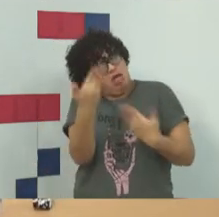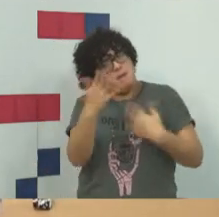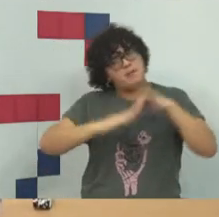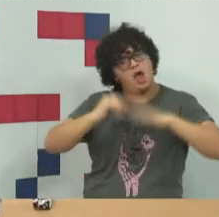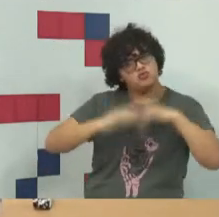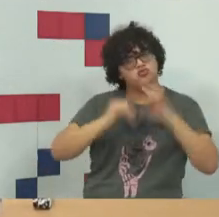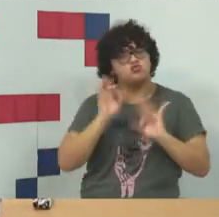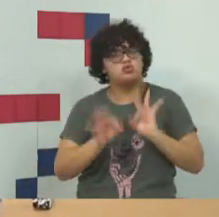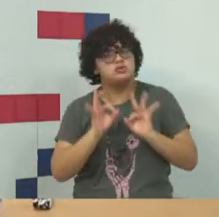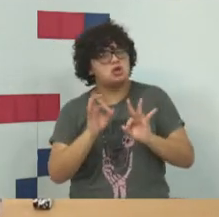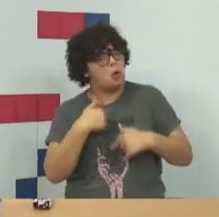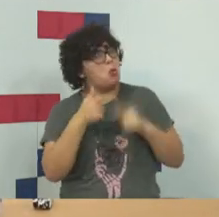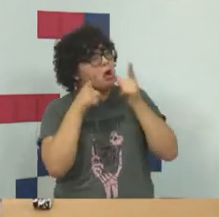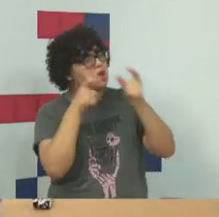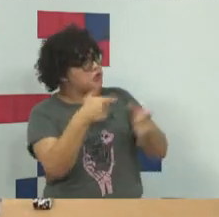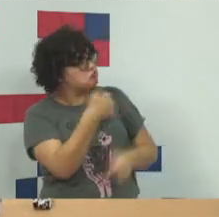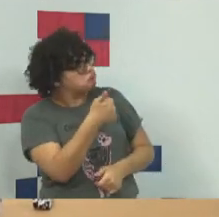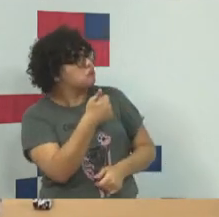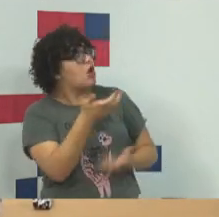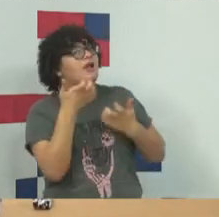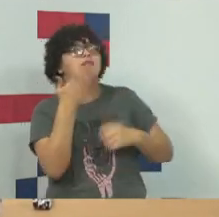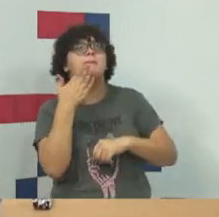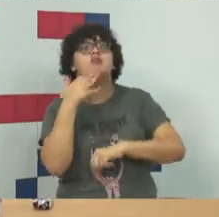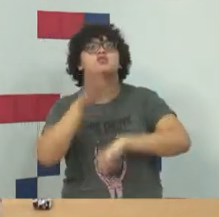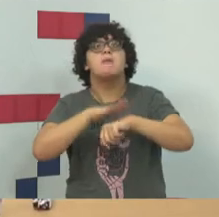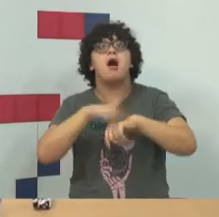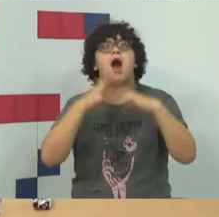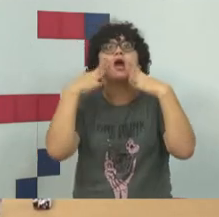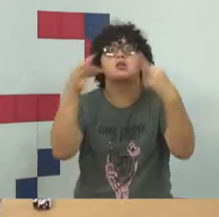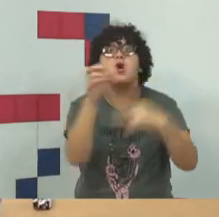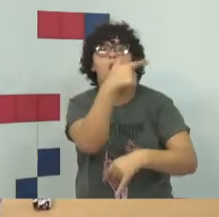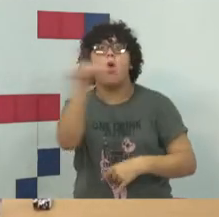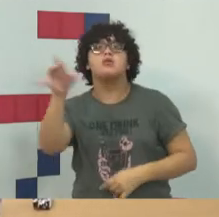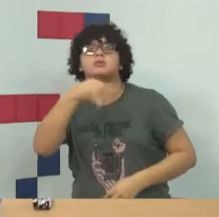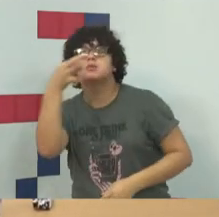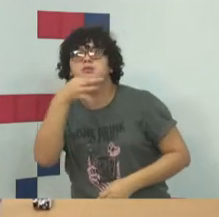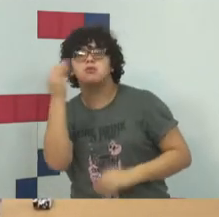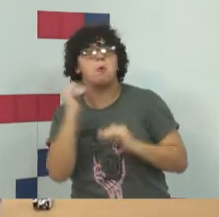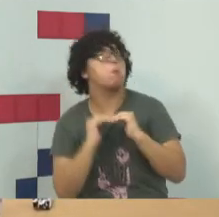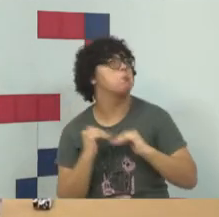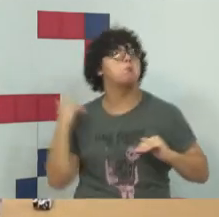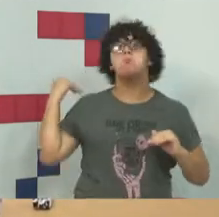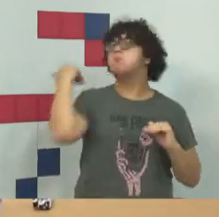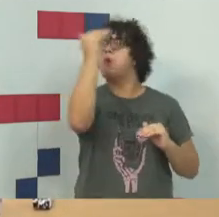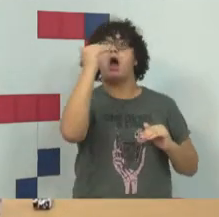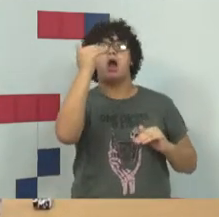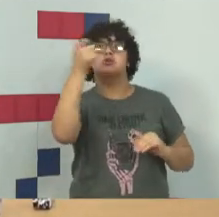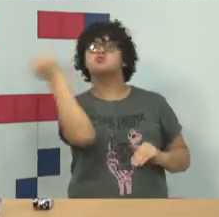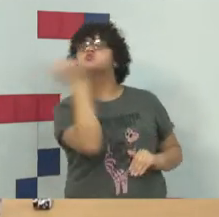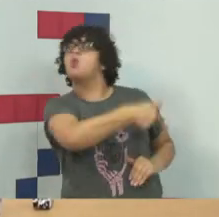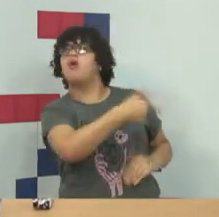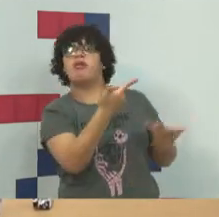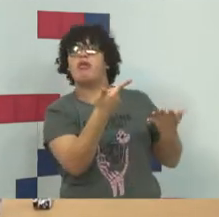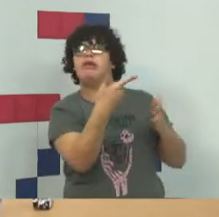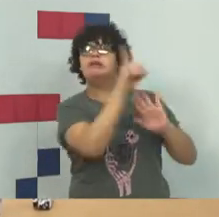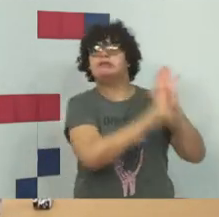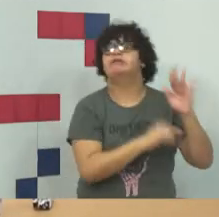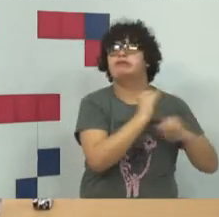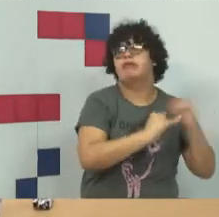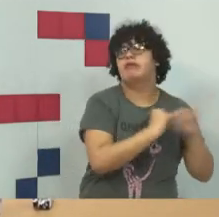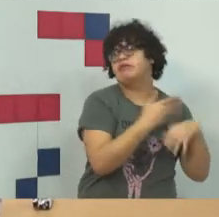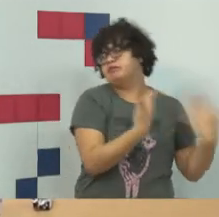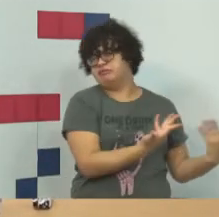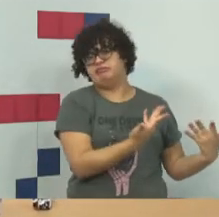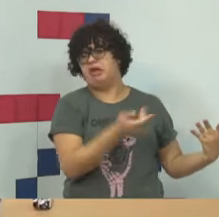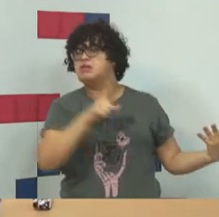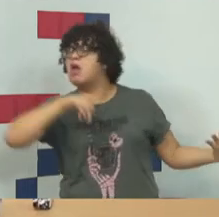que eu achei interessantes, mas eu quero chamar a atenção para vocês que existem outros argumentos mais importantes no sentido da aplicação